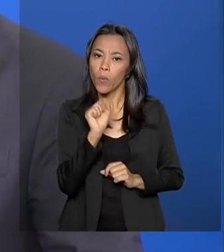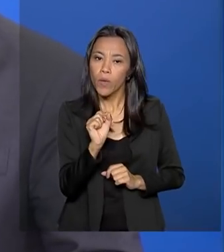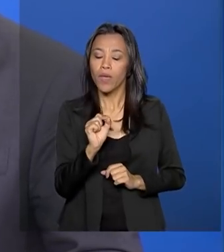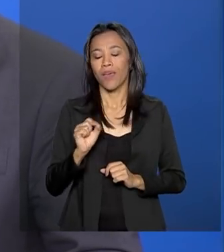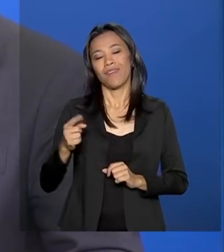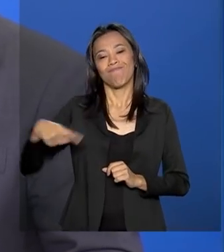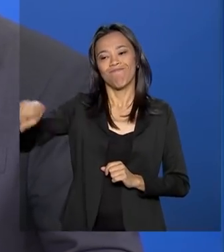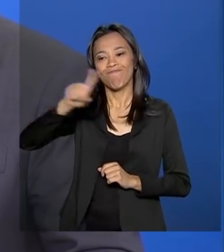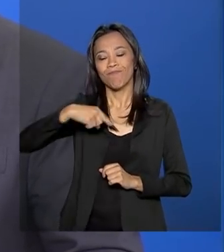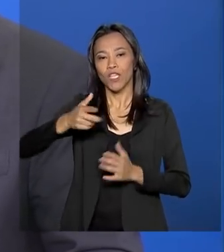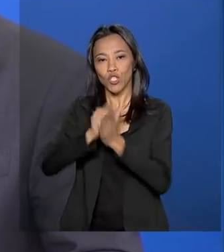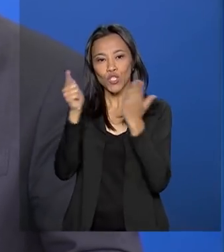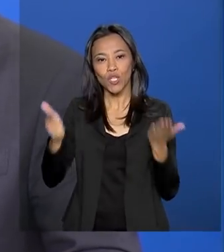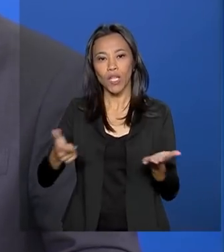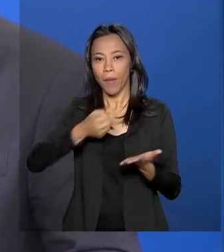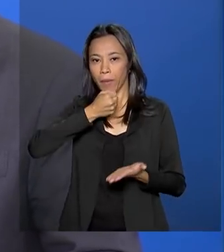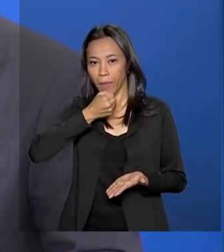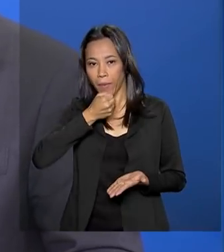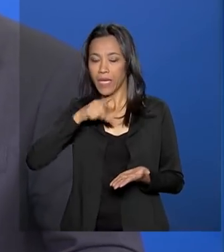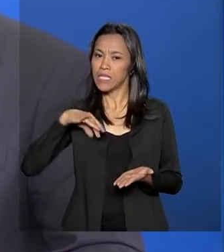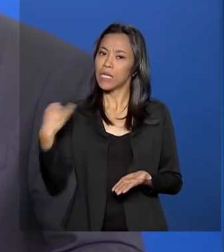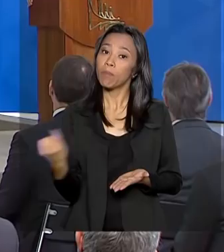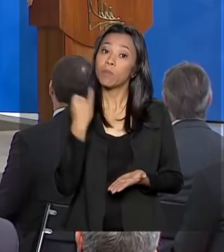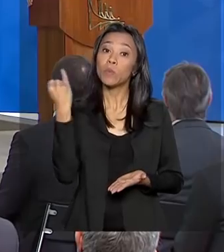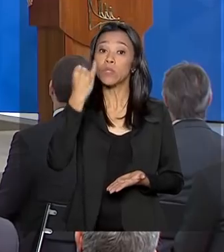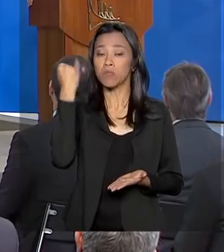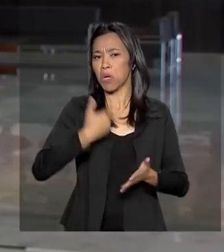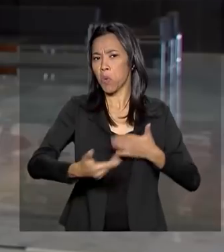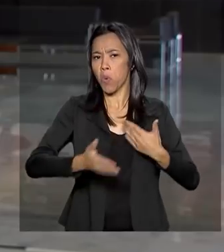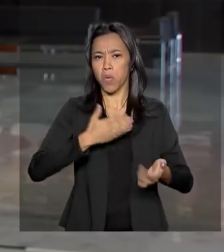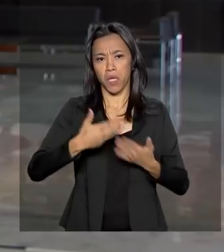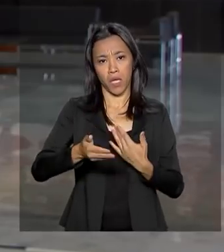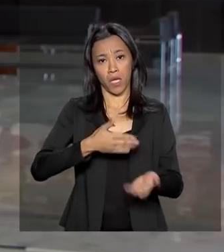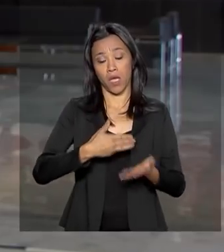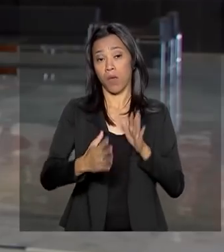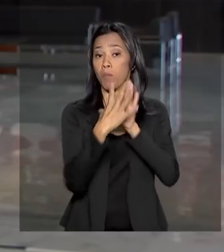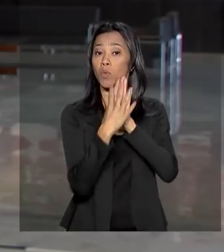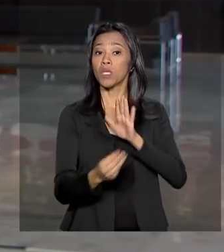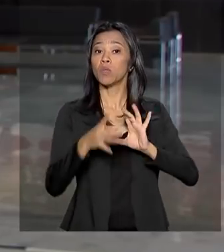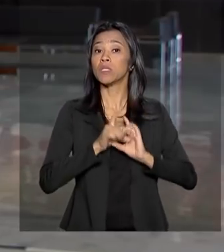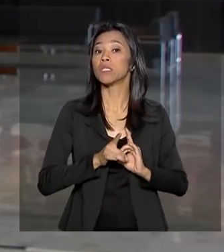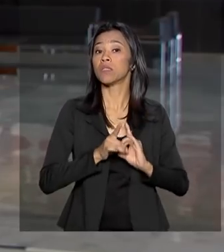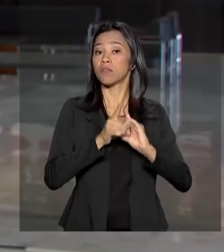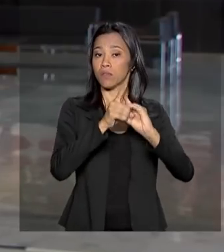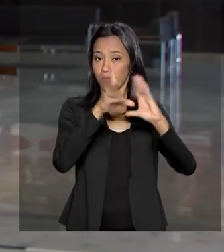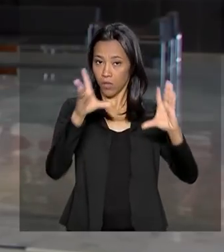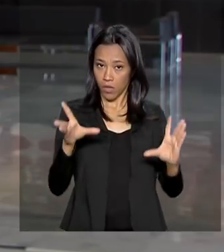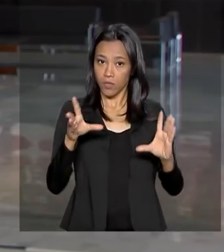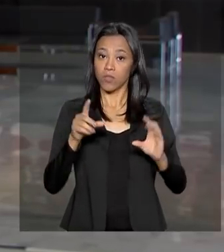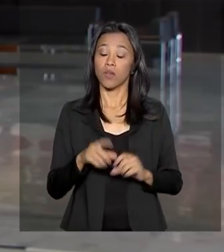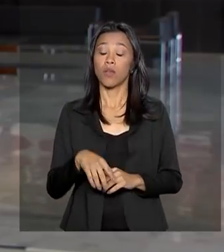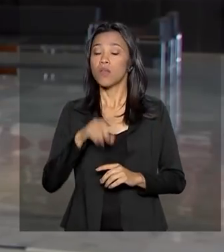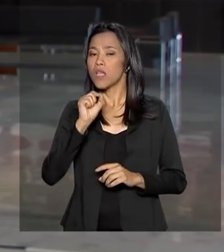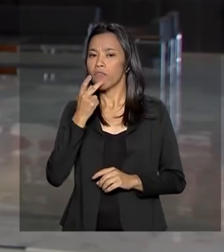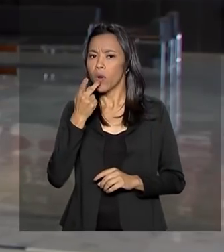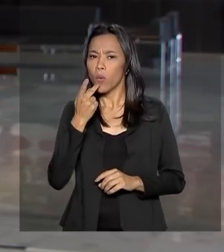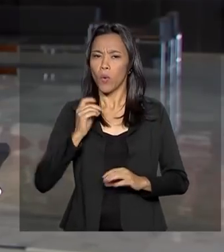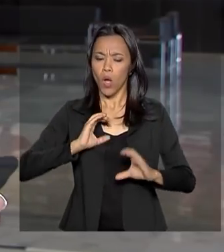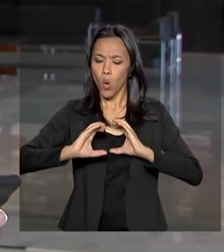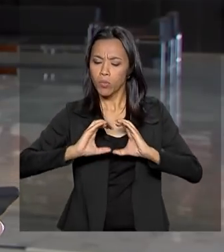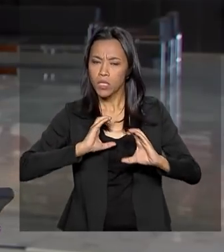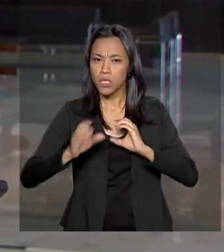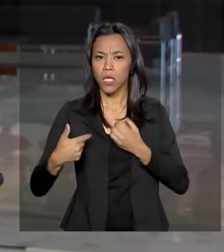é fundamental para qualquer democracia. Entre as atribuições do novo ministro está a comunicação, a